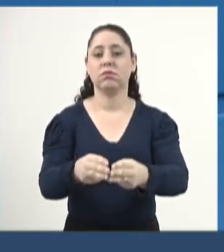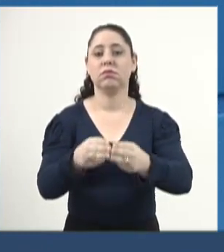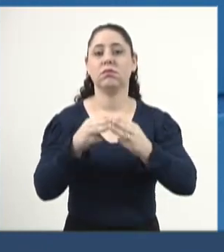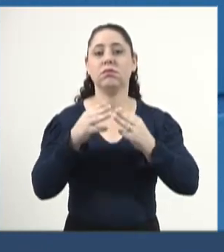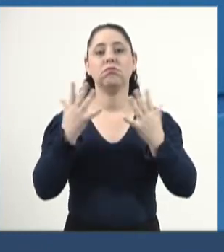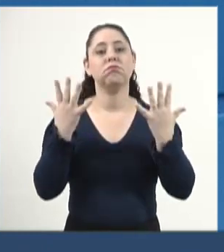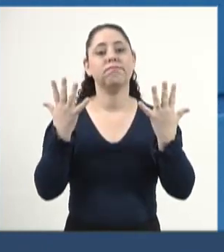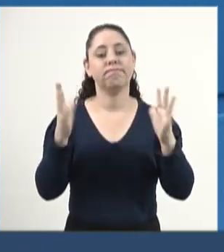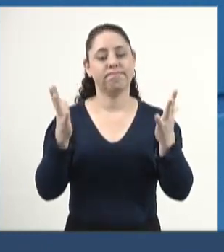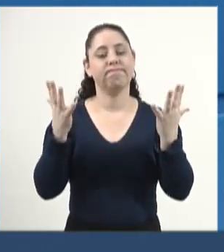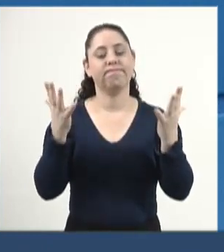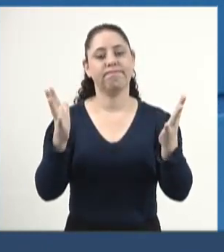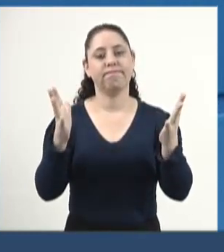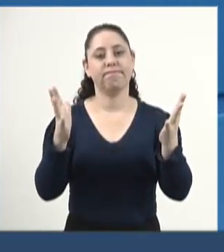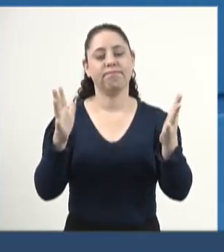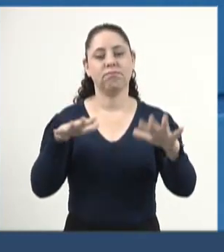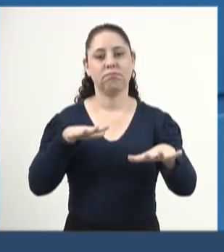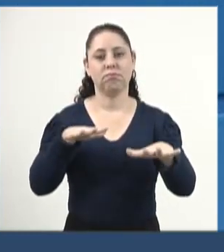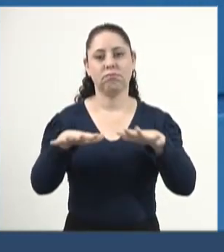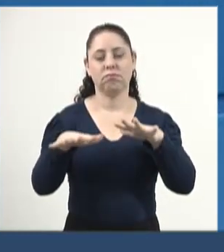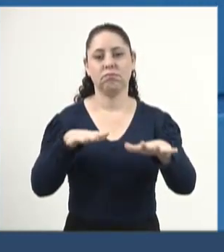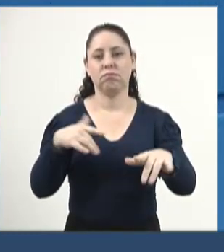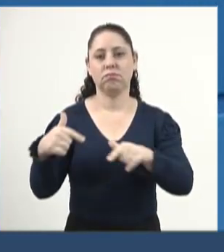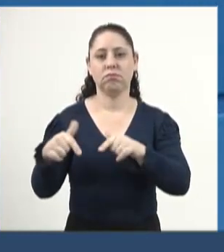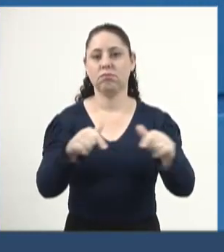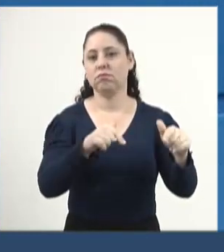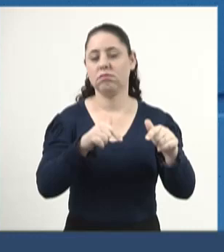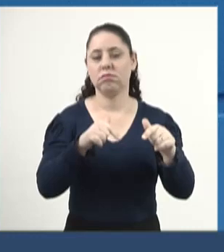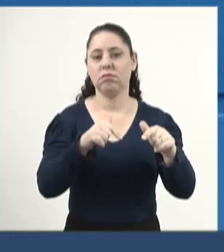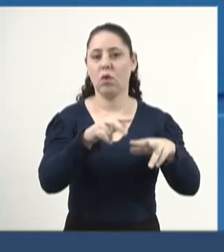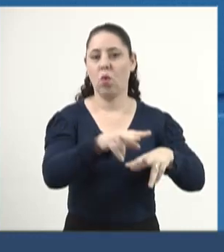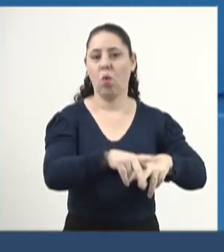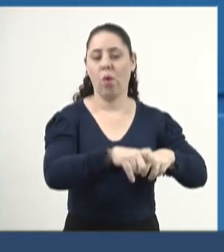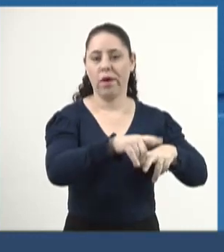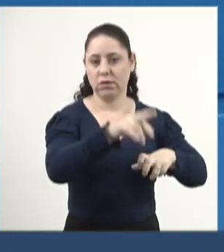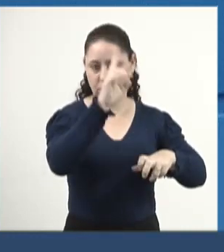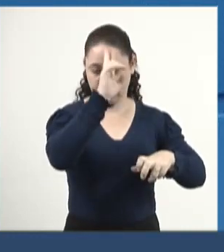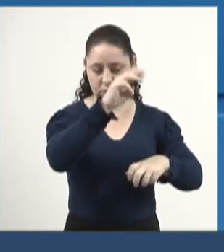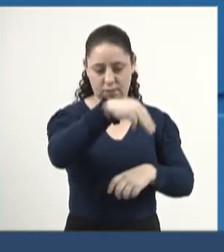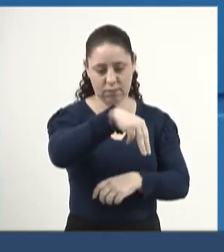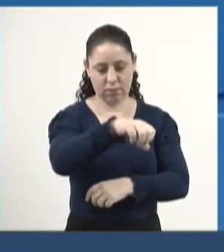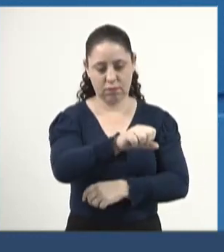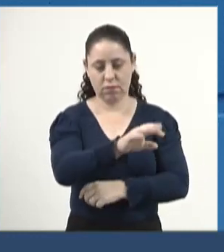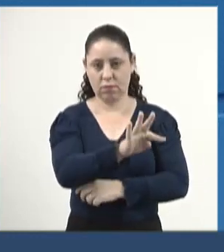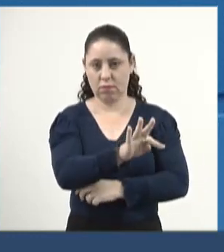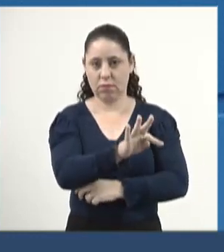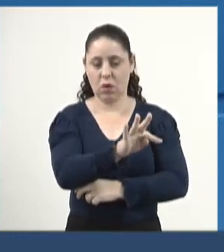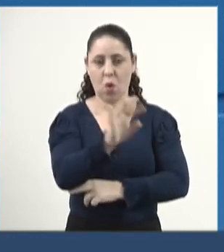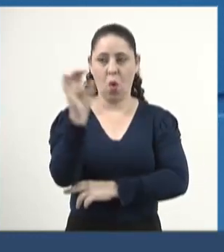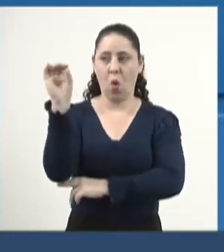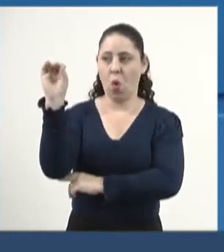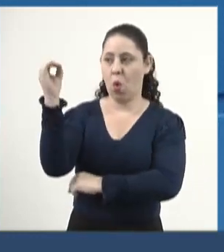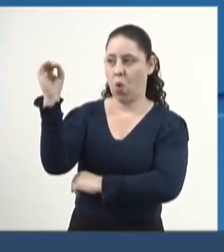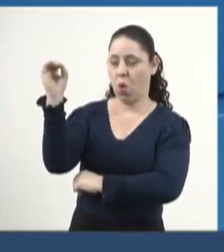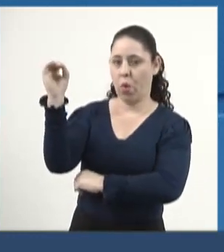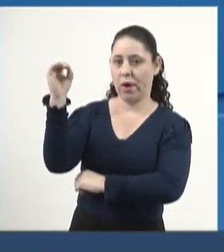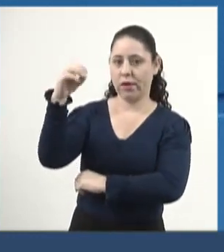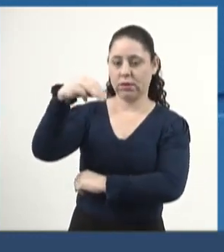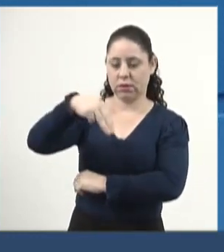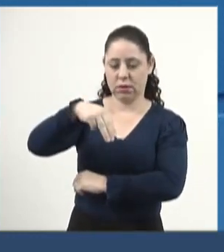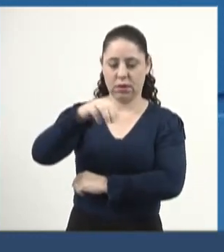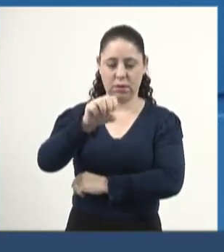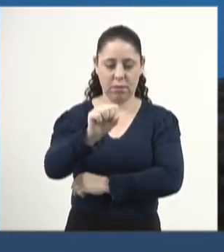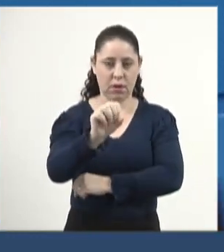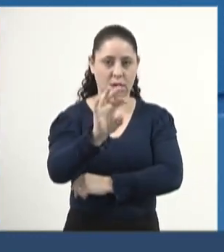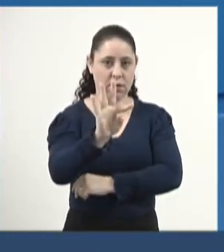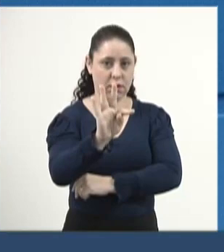aplauso ao movimento dos trabalhadores rurais sem terra do Rio Grande do Sul, MST